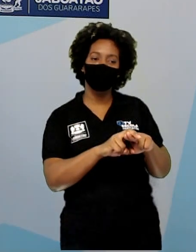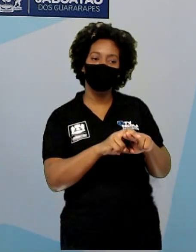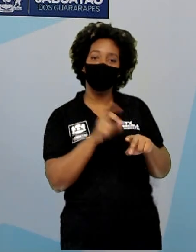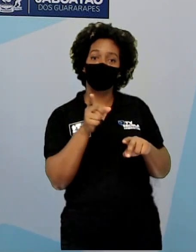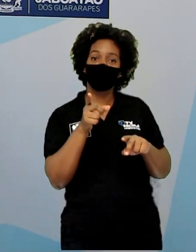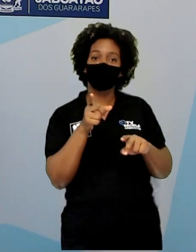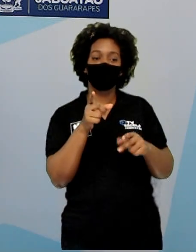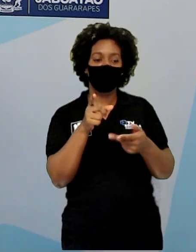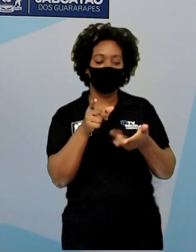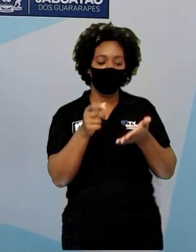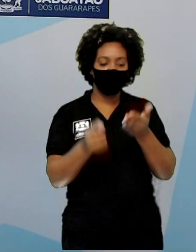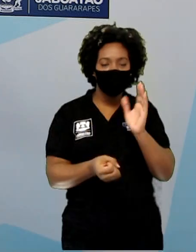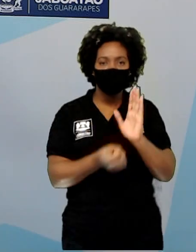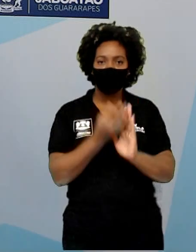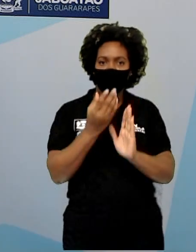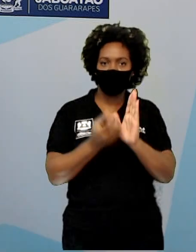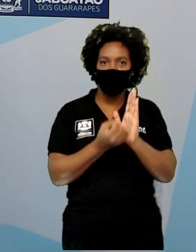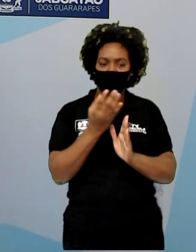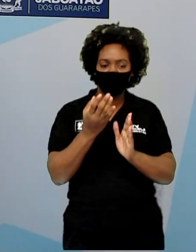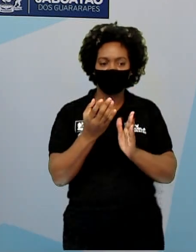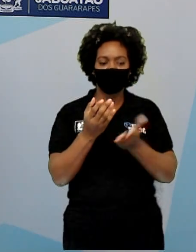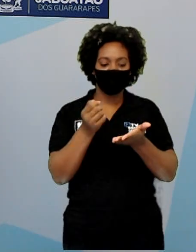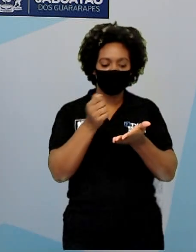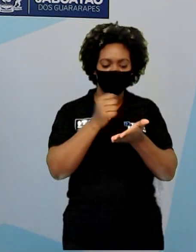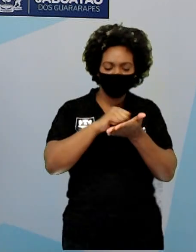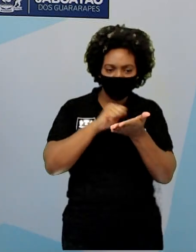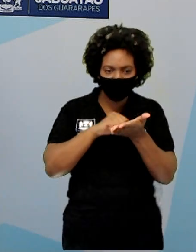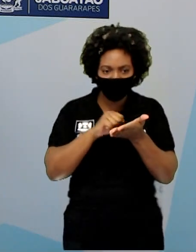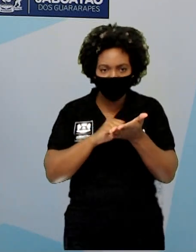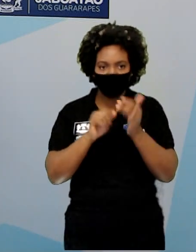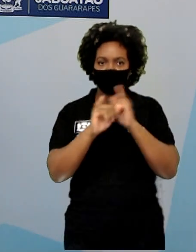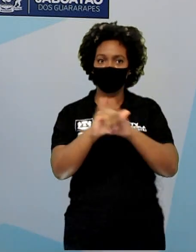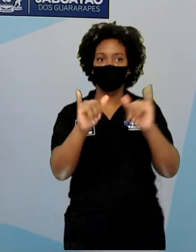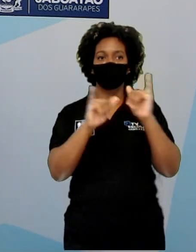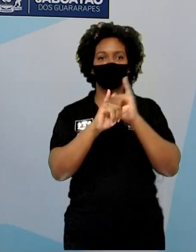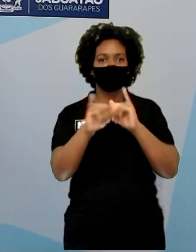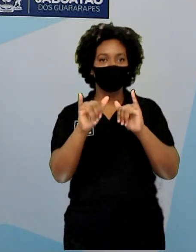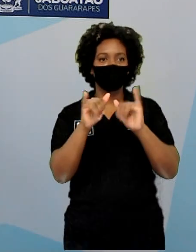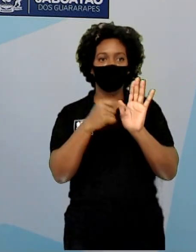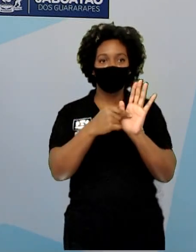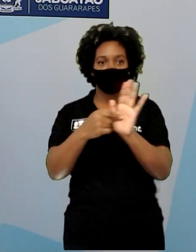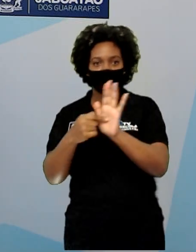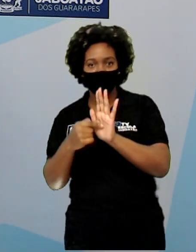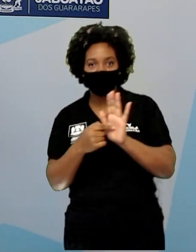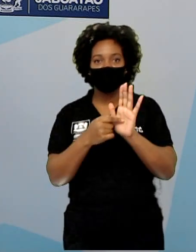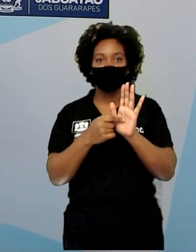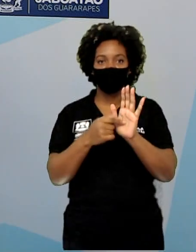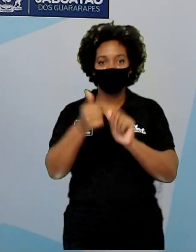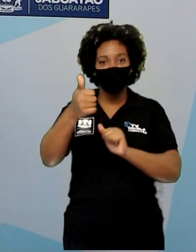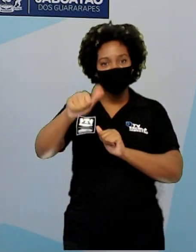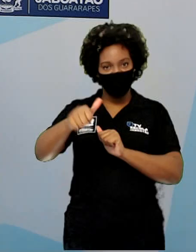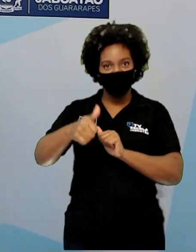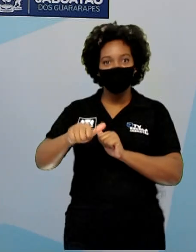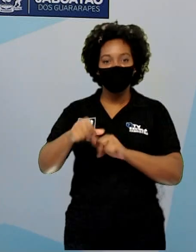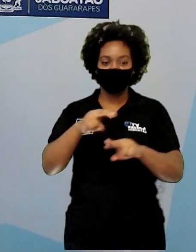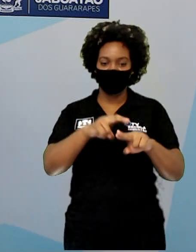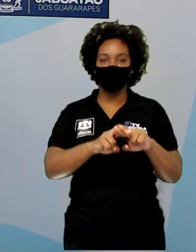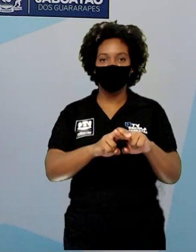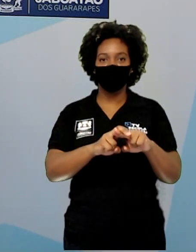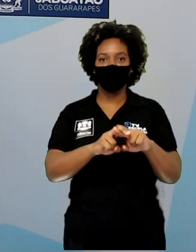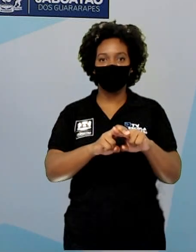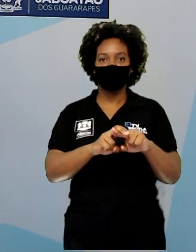anúncio para mostrar as qualidades daquela cadeira e propagar aquilo. Então, vocês pegam aquele